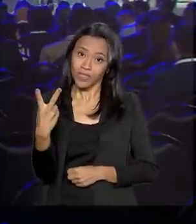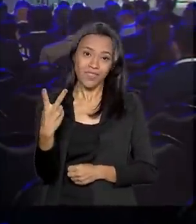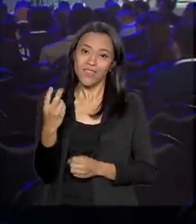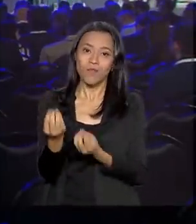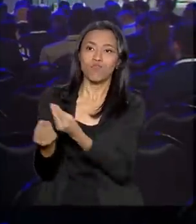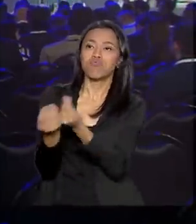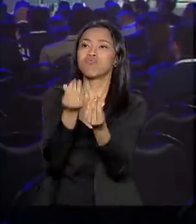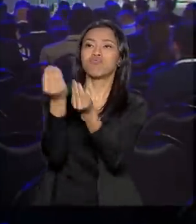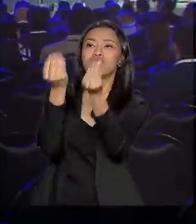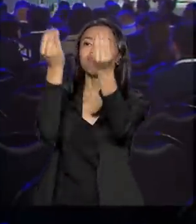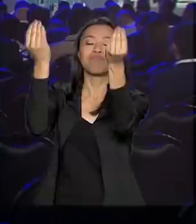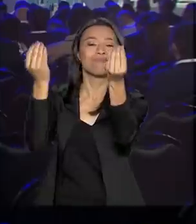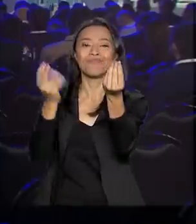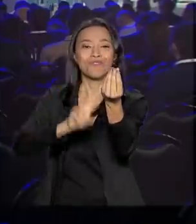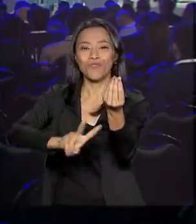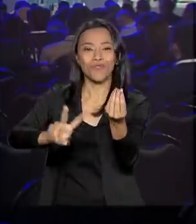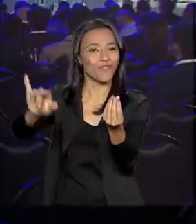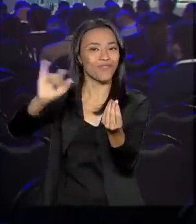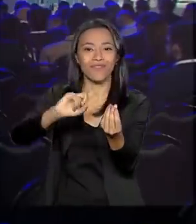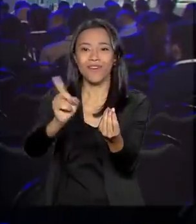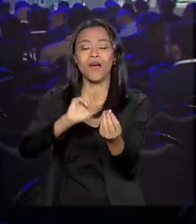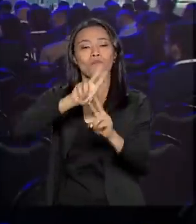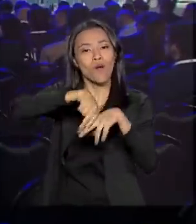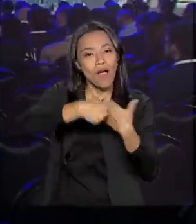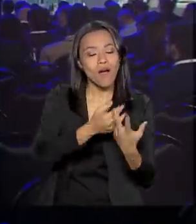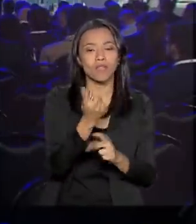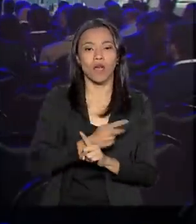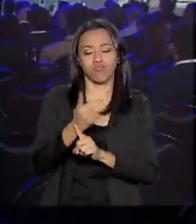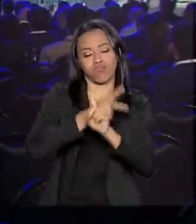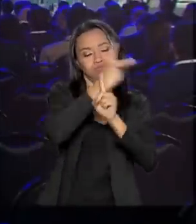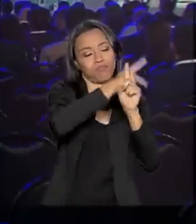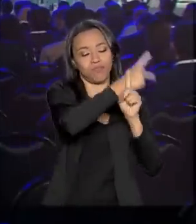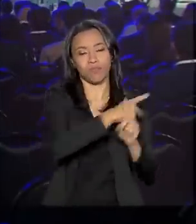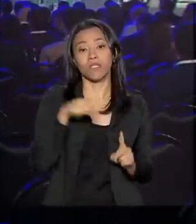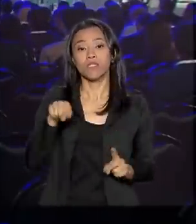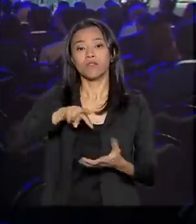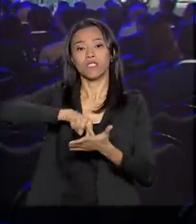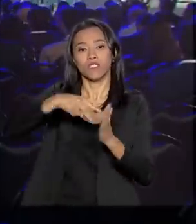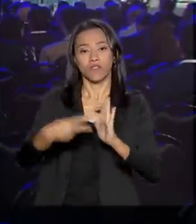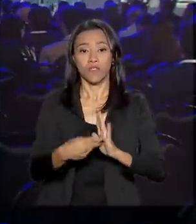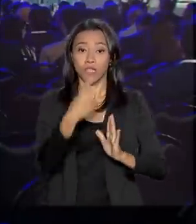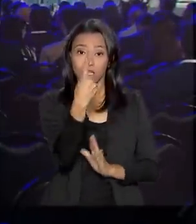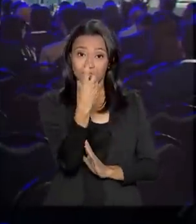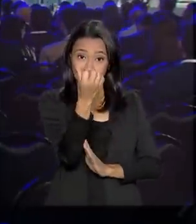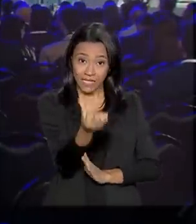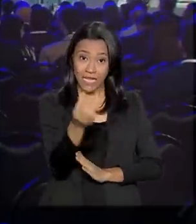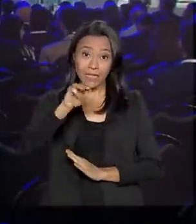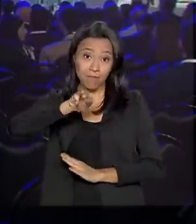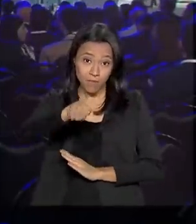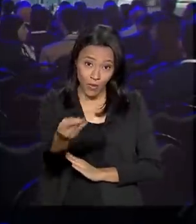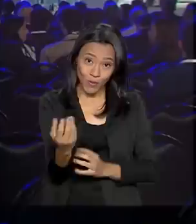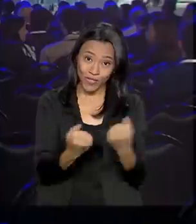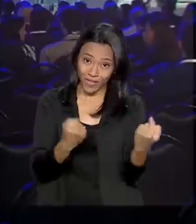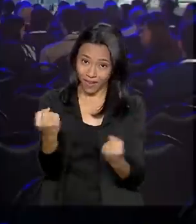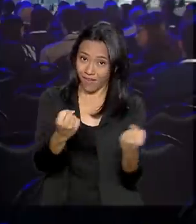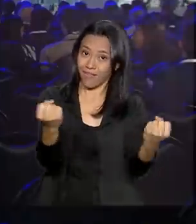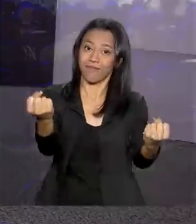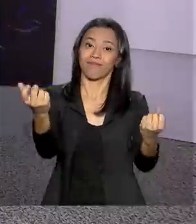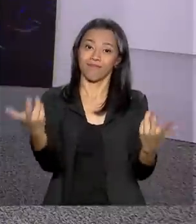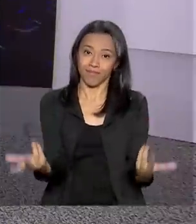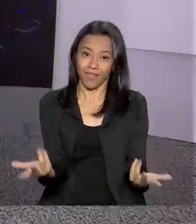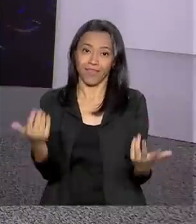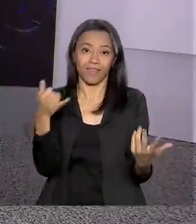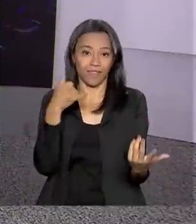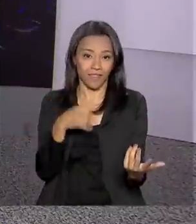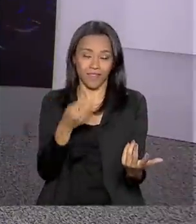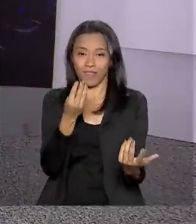graças à energia eólica. Isso é equivalente, sabe a quanto? A 16 milhões de automóveis. Carla, com você. É isso aí, é